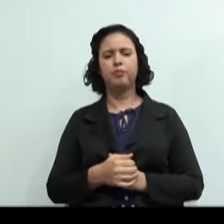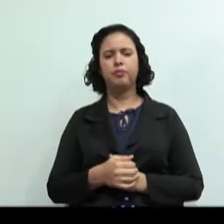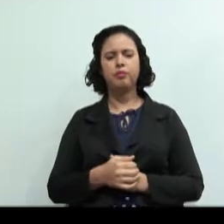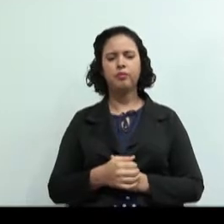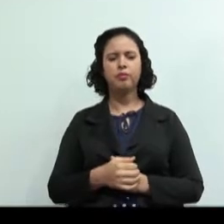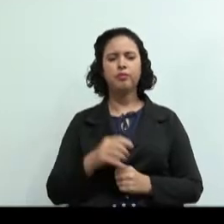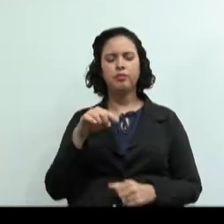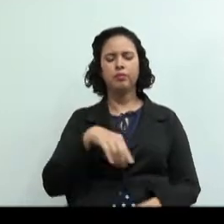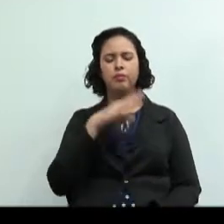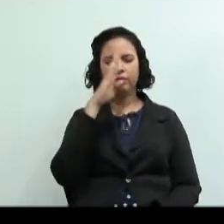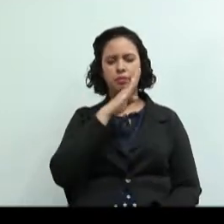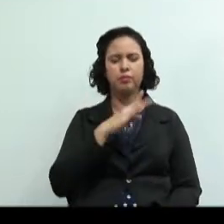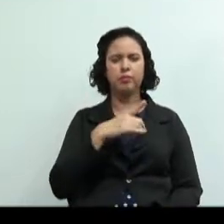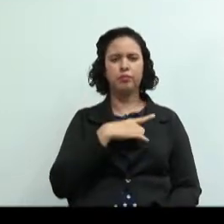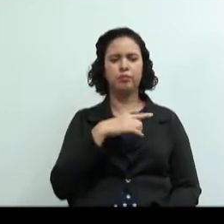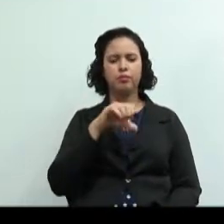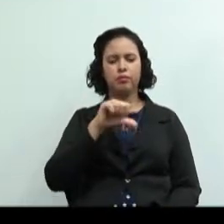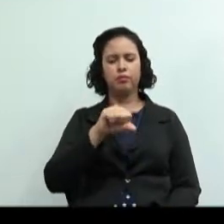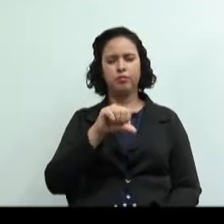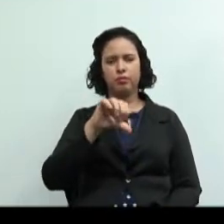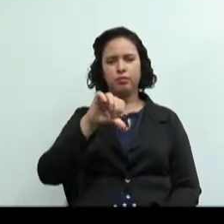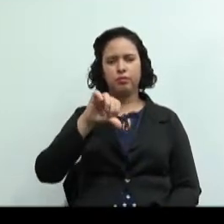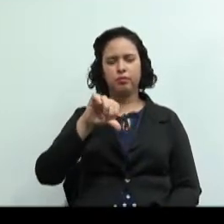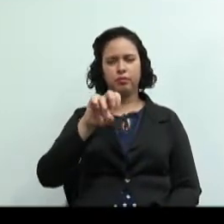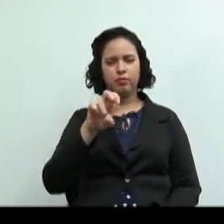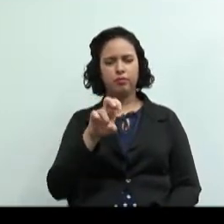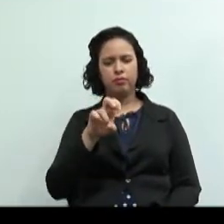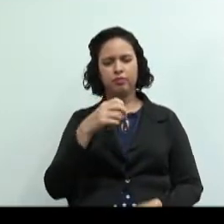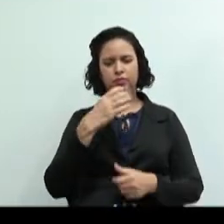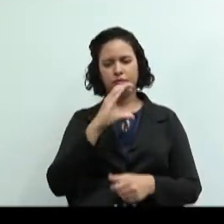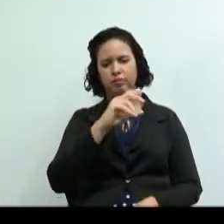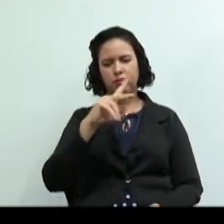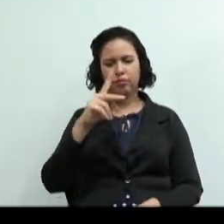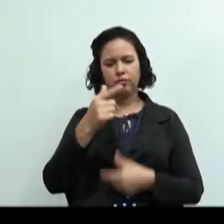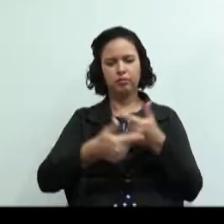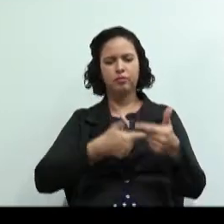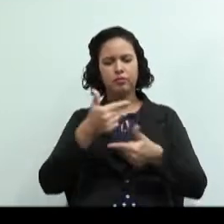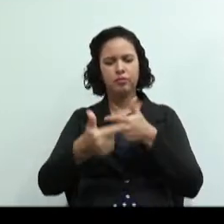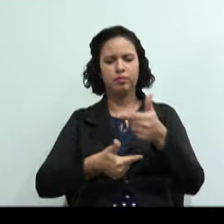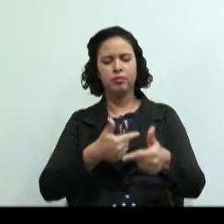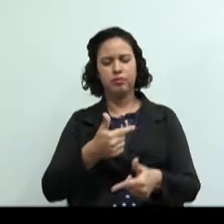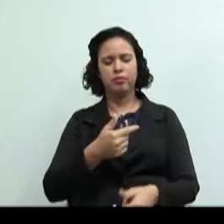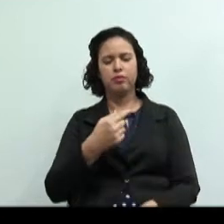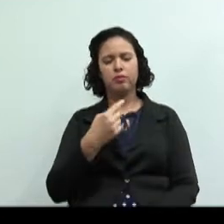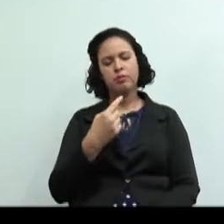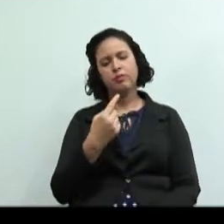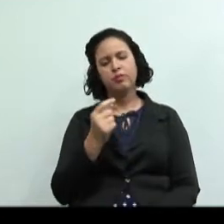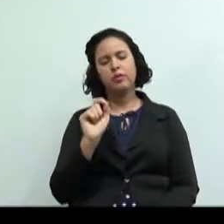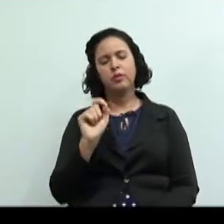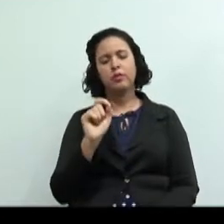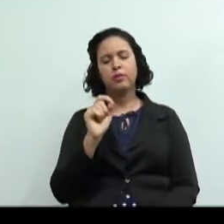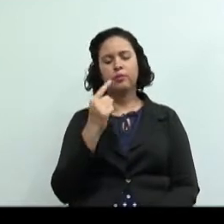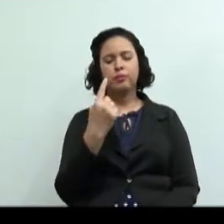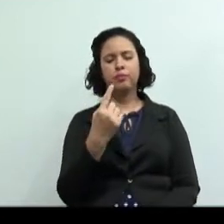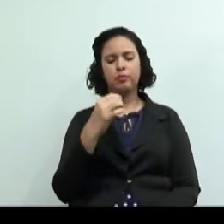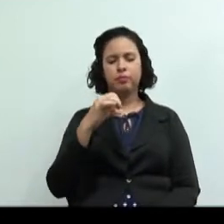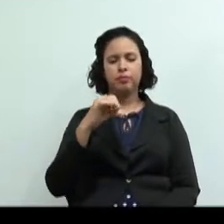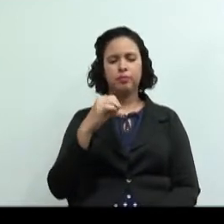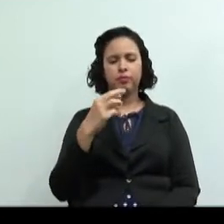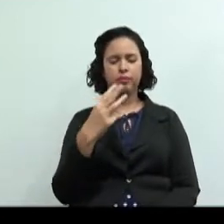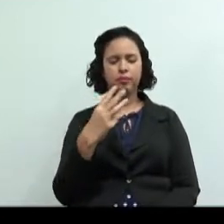atualmente existem no Brasil 895 cooperativas de trabalho com 193.773